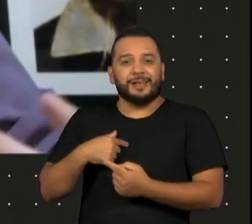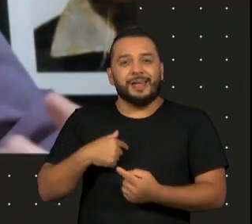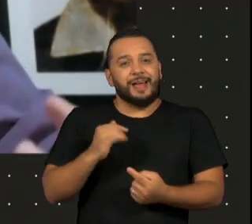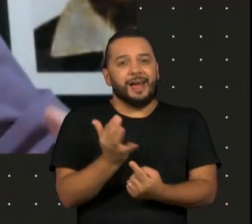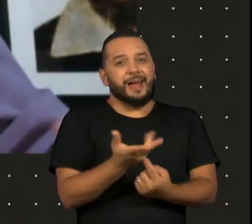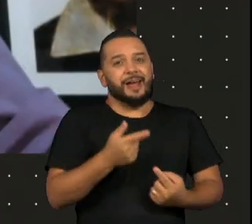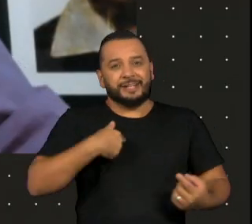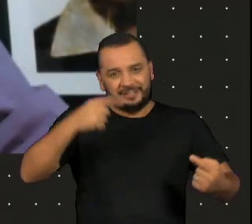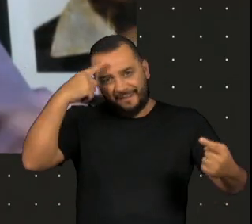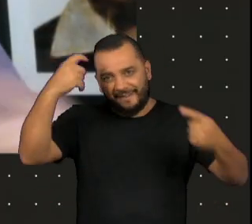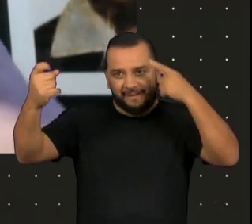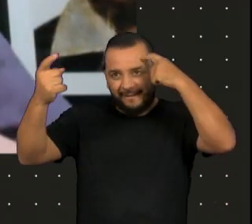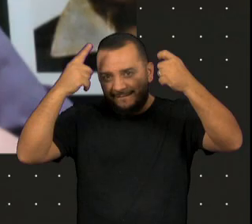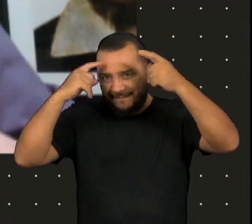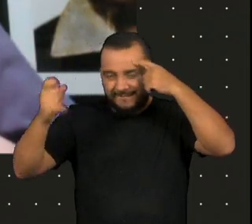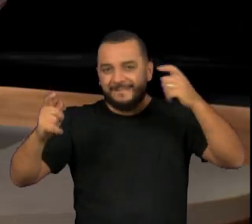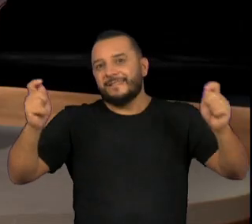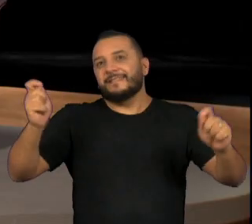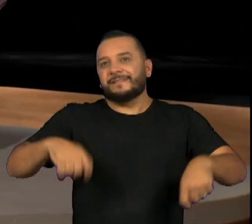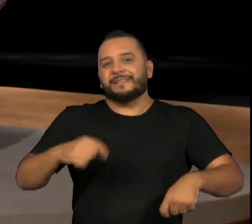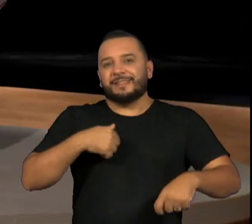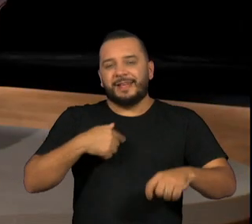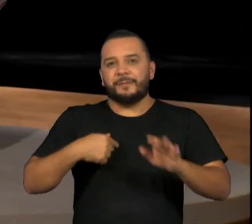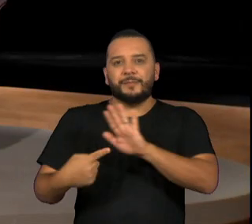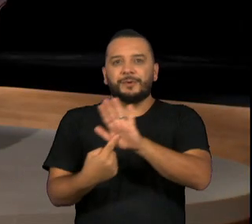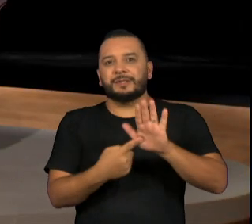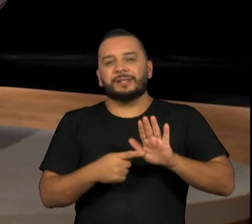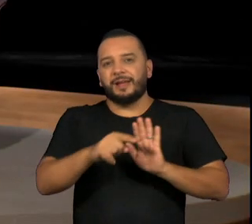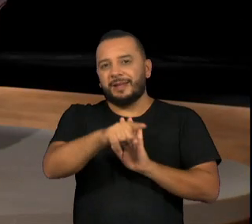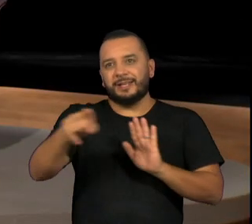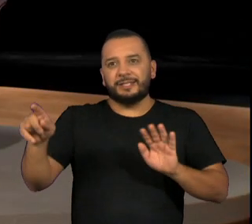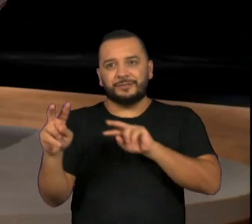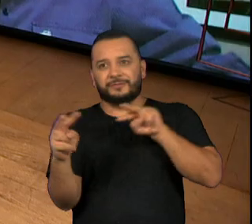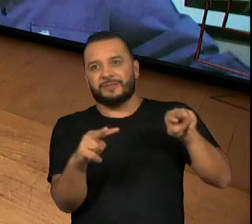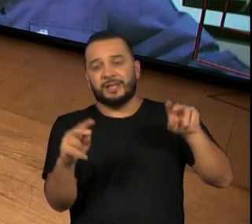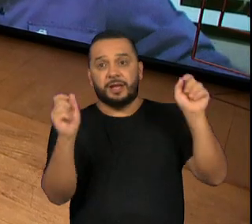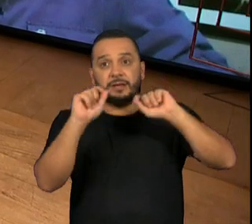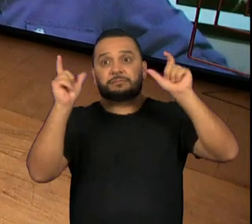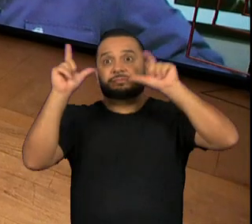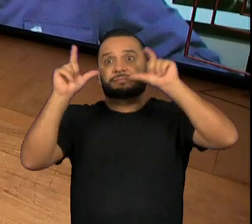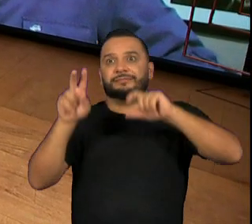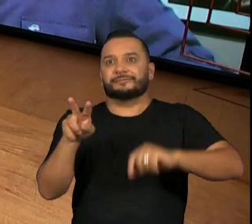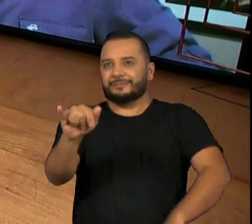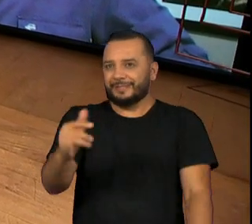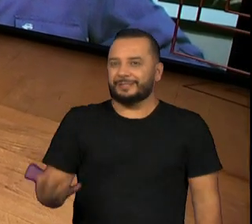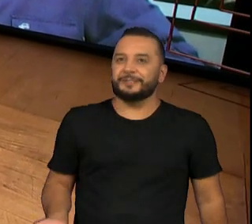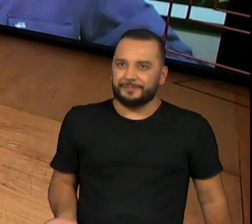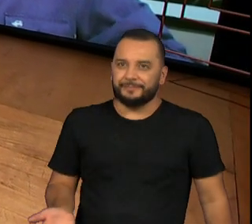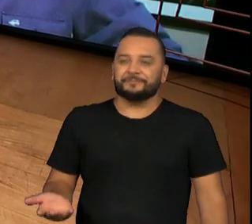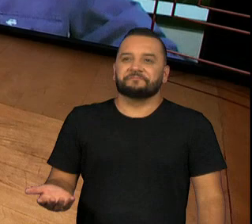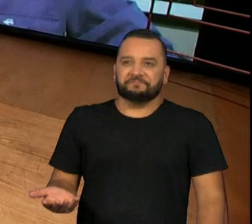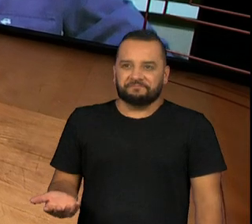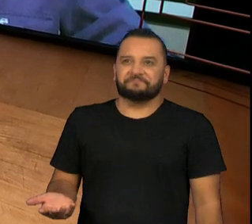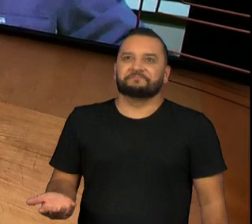surpreendendo para poder surpreender aquele que você vai conversar, que é o público, né? Então,